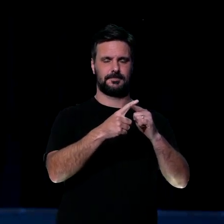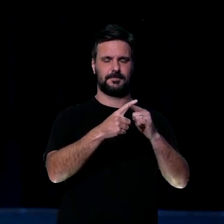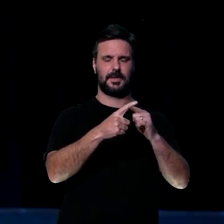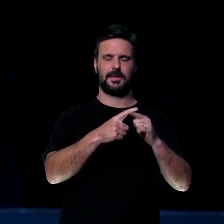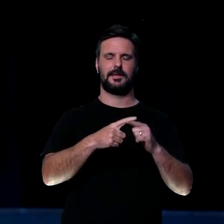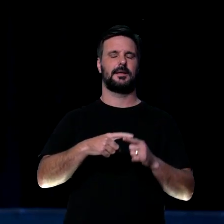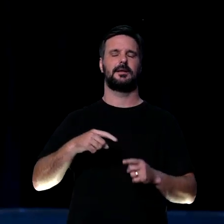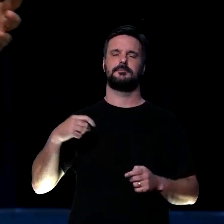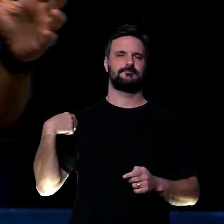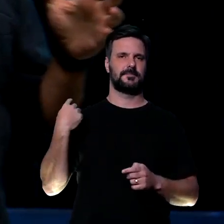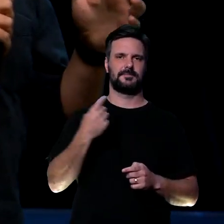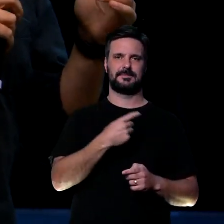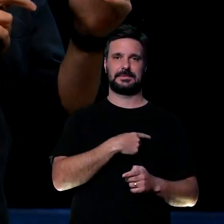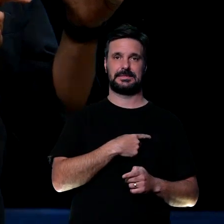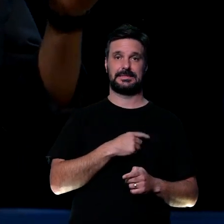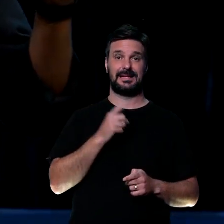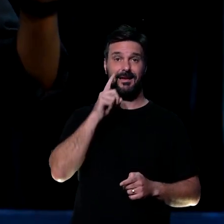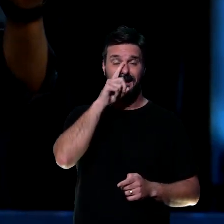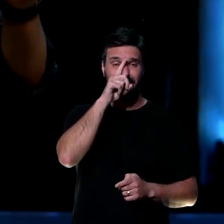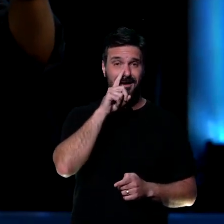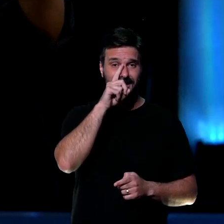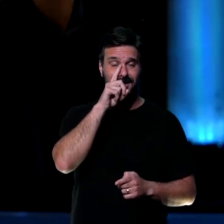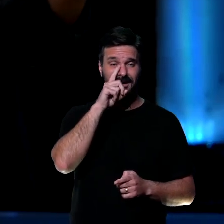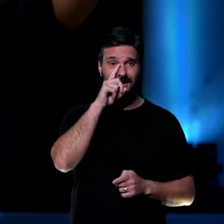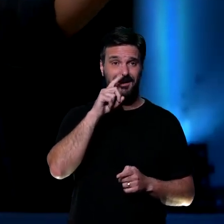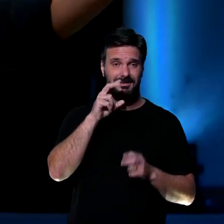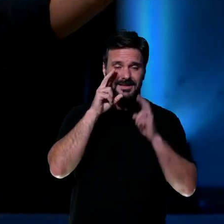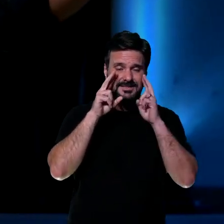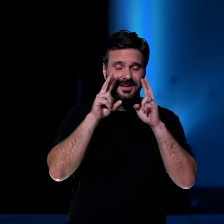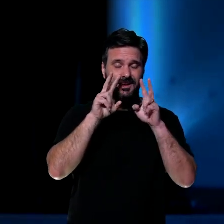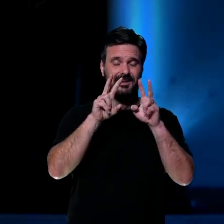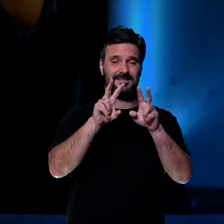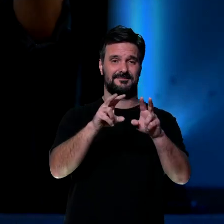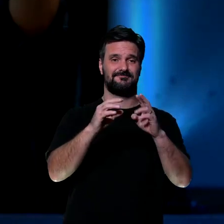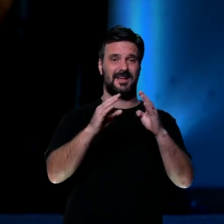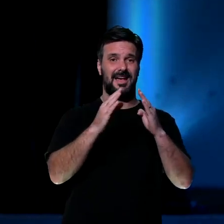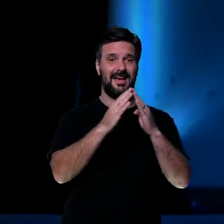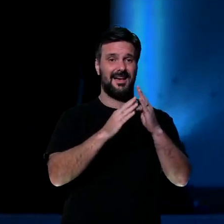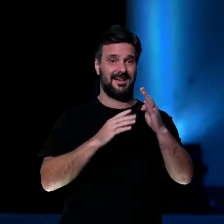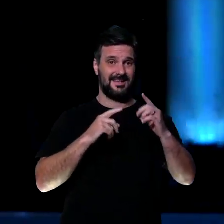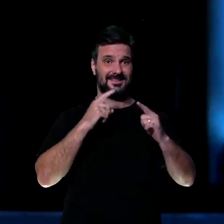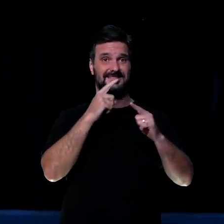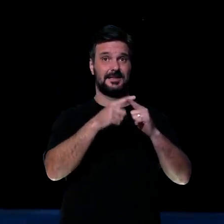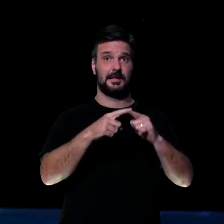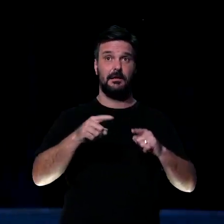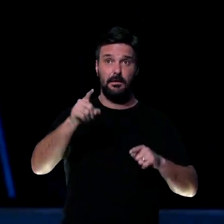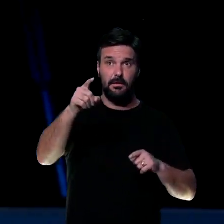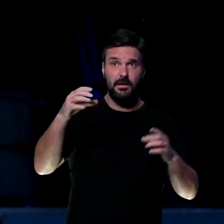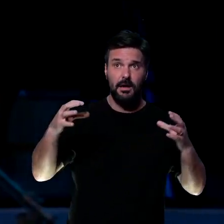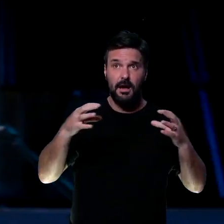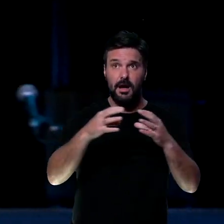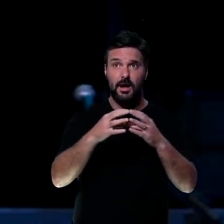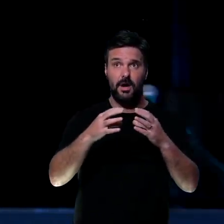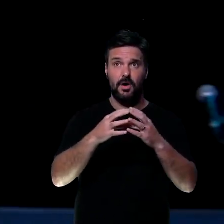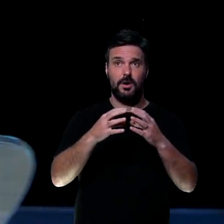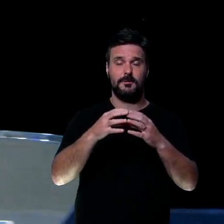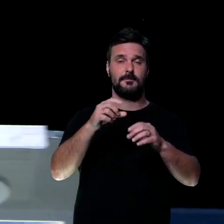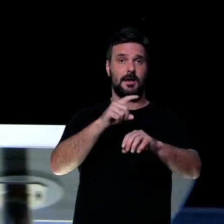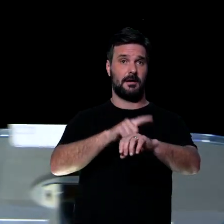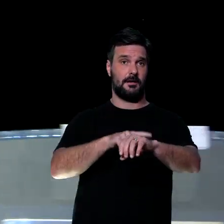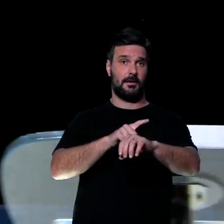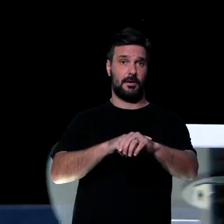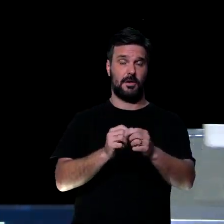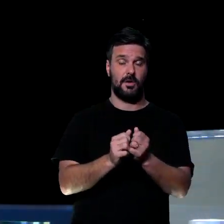E a gente precisa tomar cuidado para não enxergar a igreja local, isso aqui que nós nos reunimos, esse tempo que a gente tem juntos,